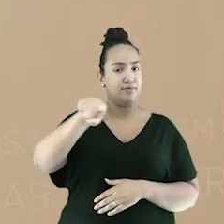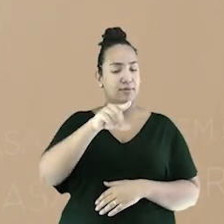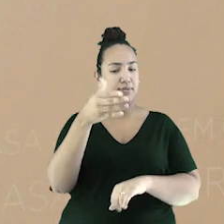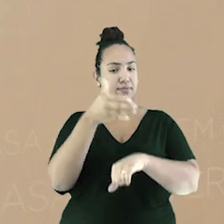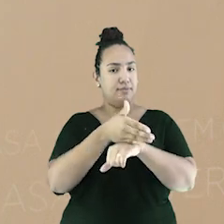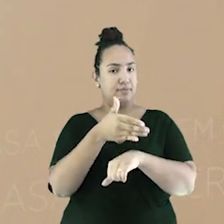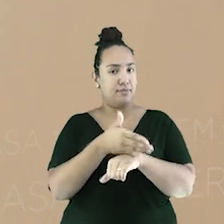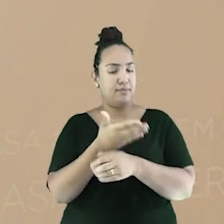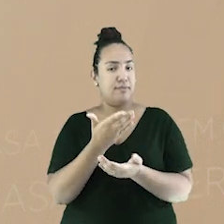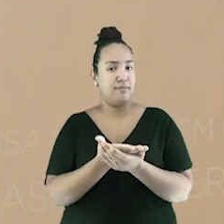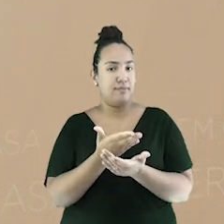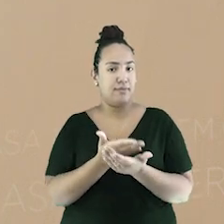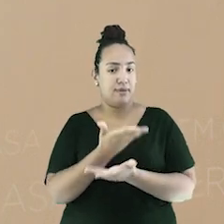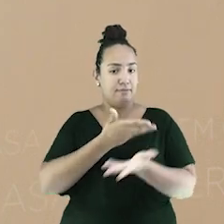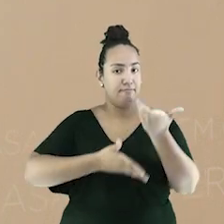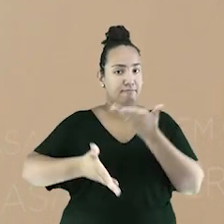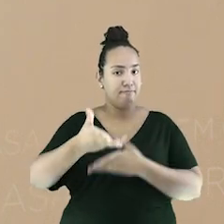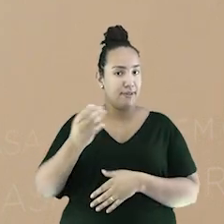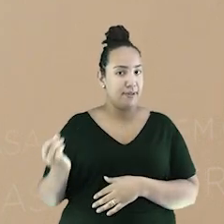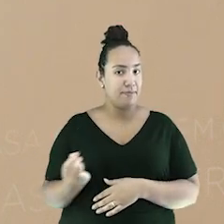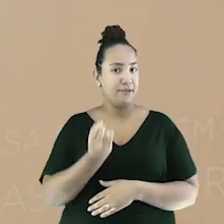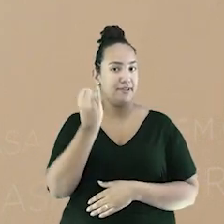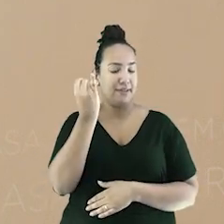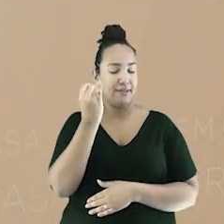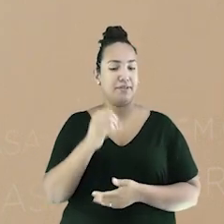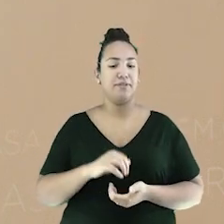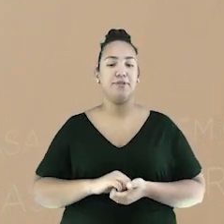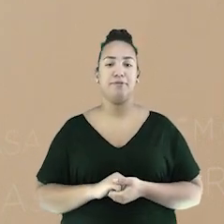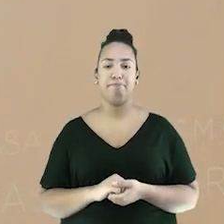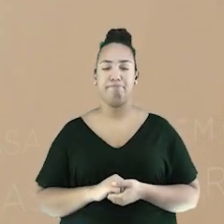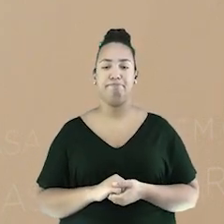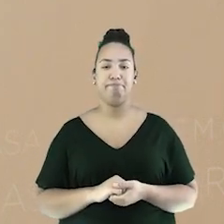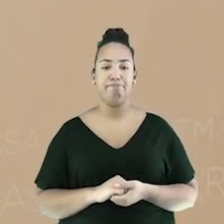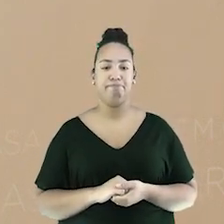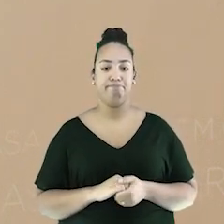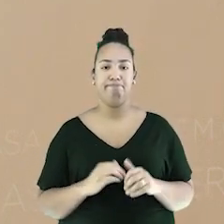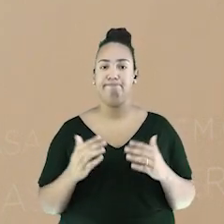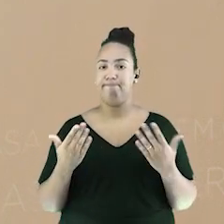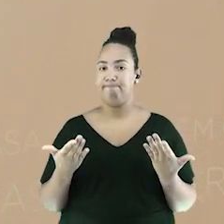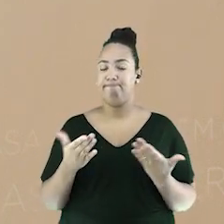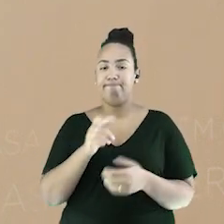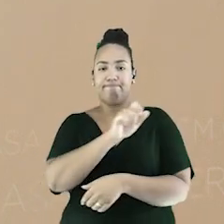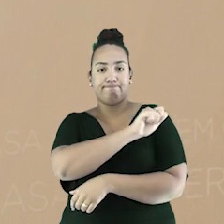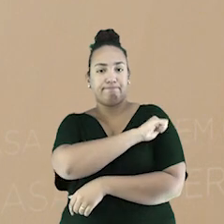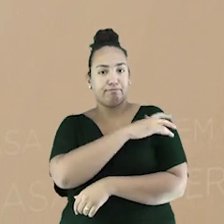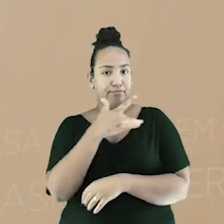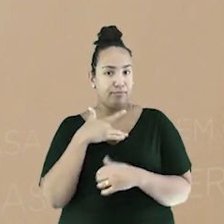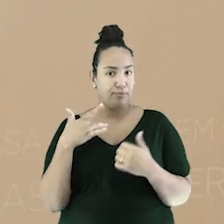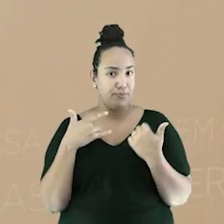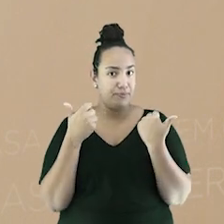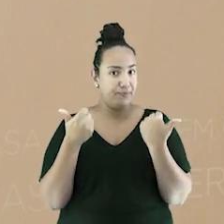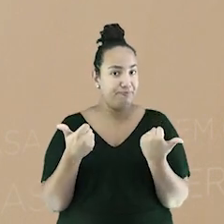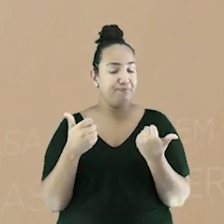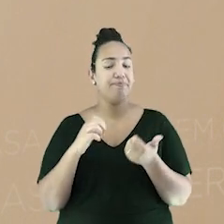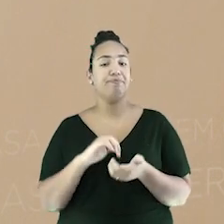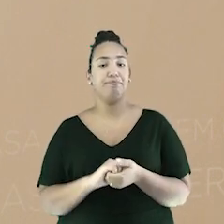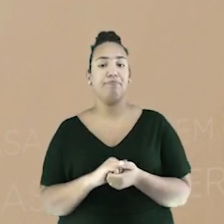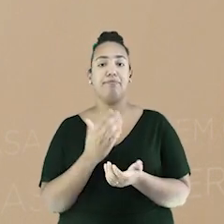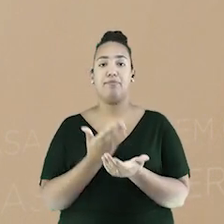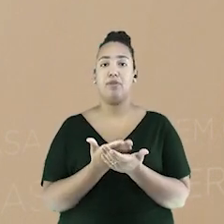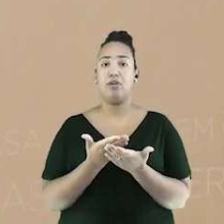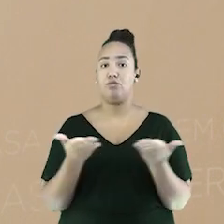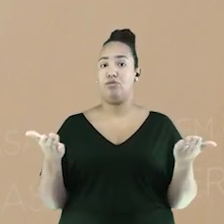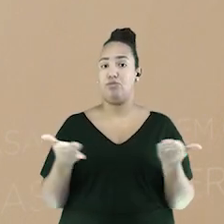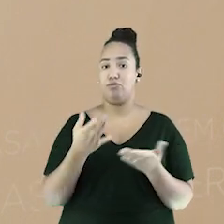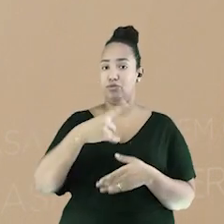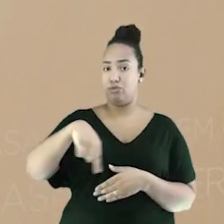aula de hoje vamos compreender os movimentos operários e a realidade do trabalhador nas fábricas. A Revolução Industrial